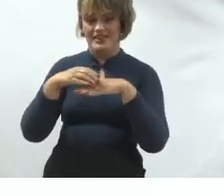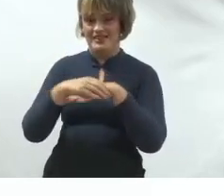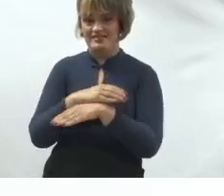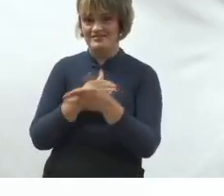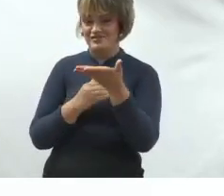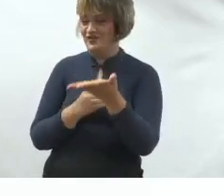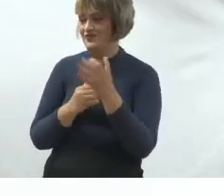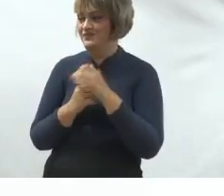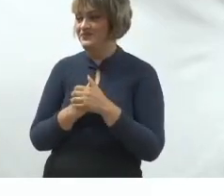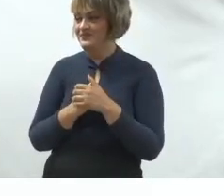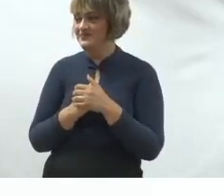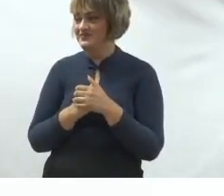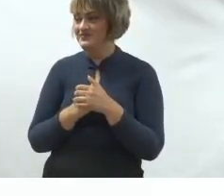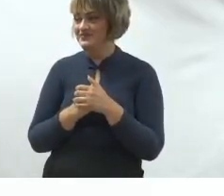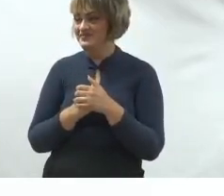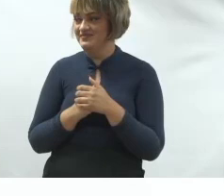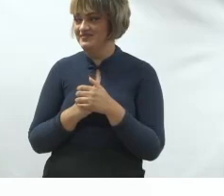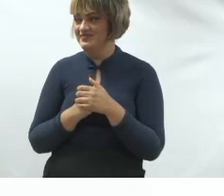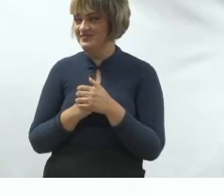isso, gente.